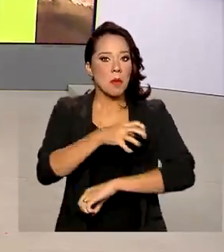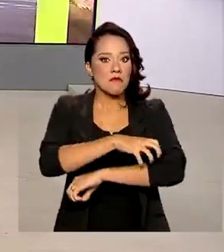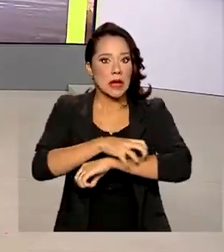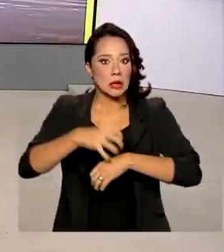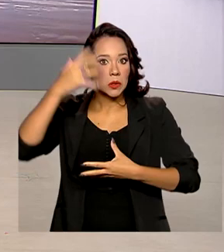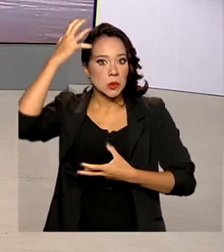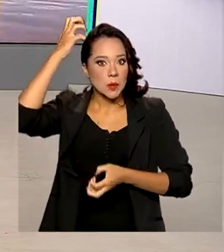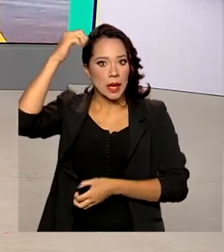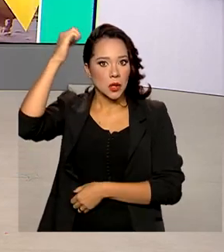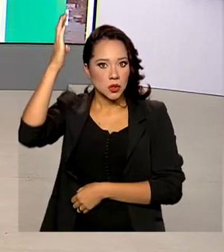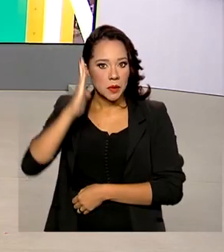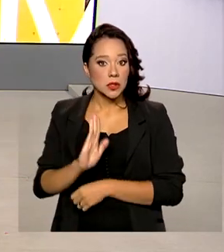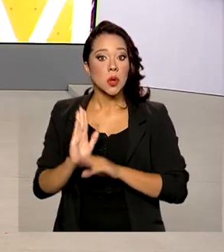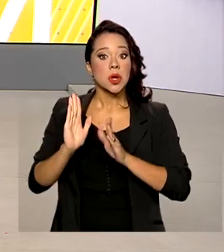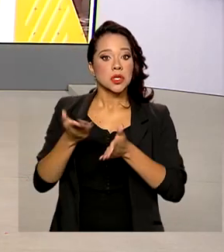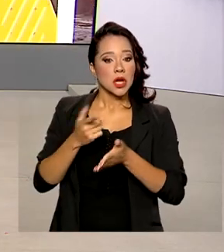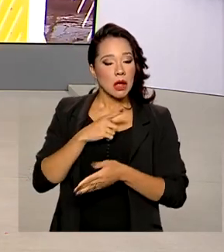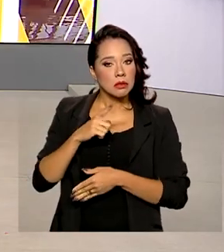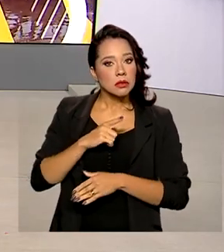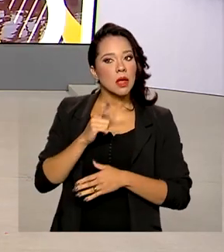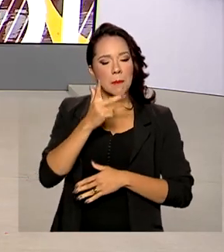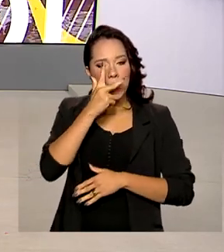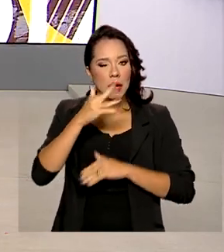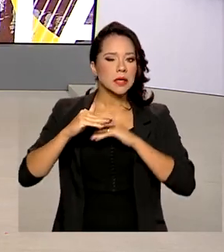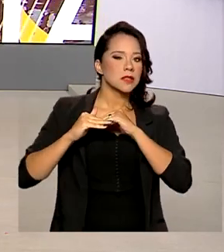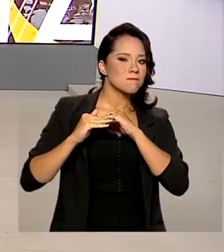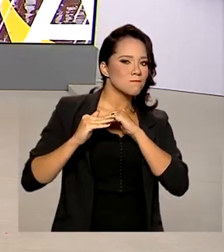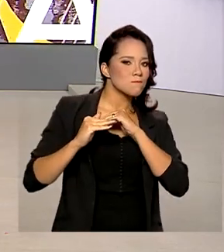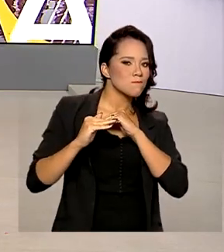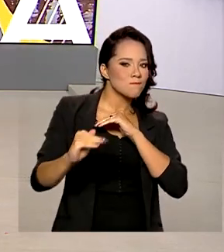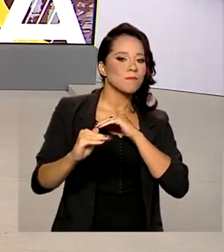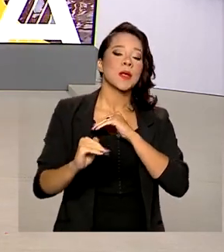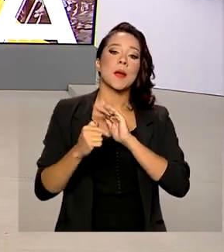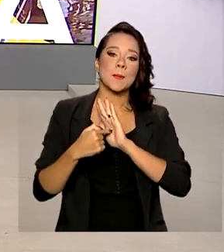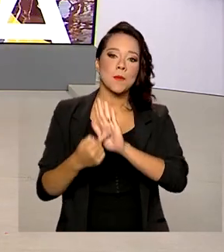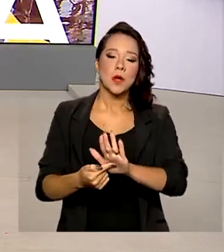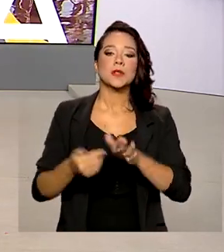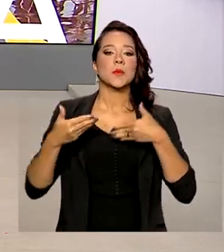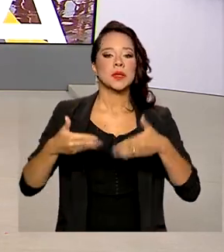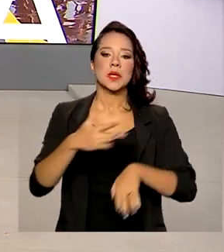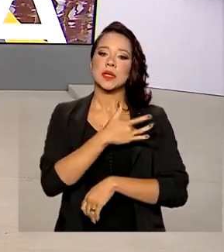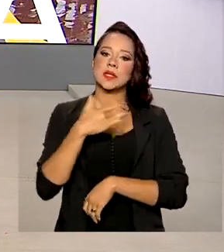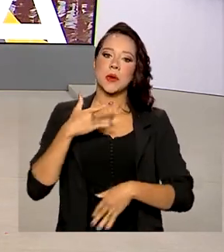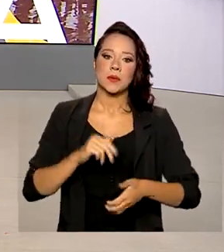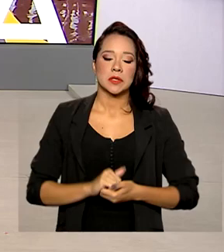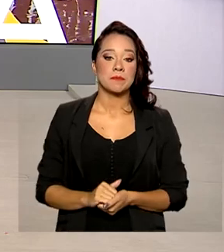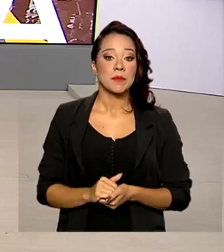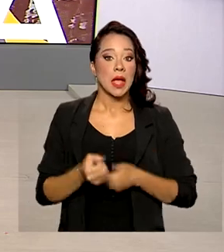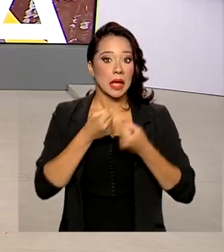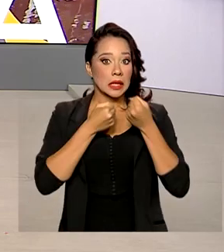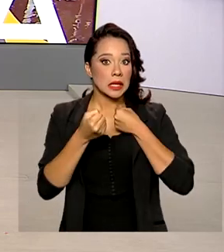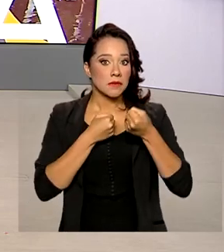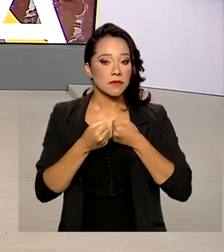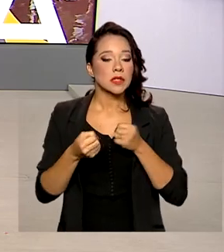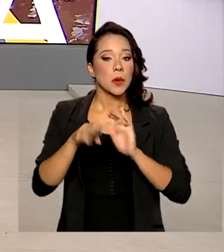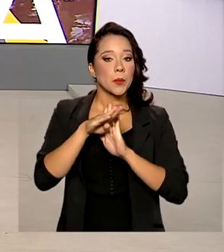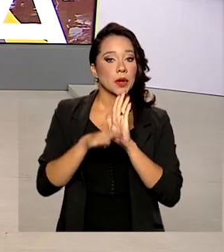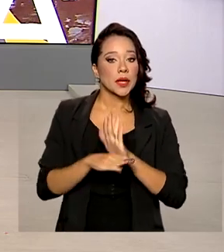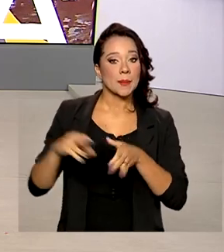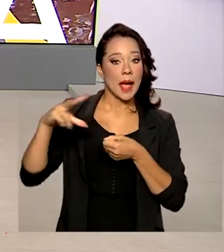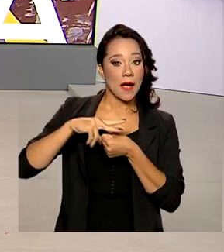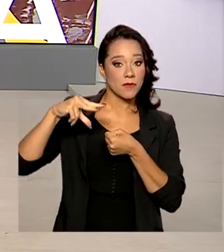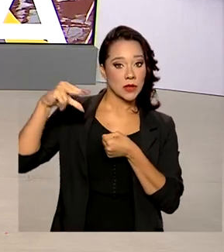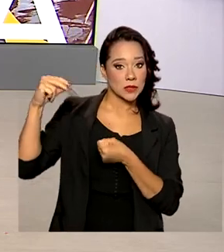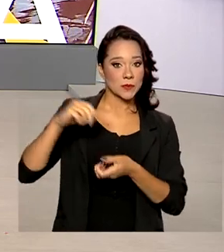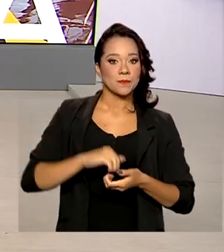dos macacos no Brasil já apresenta certa estabilização de acordo com o Ministério da Saúde. Em entrevista ao programa de rádio A